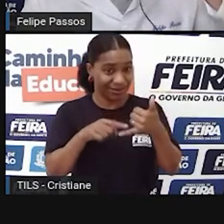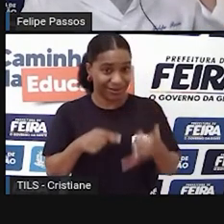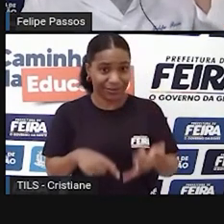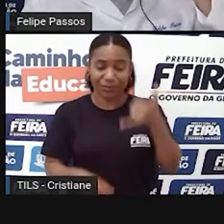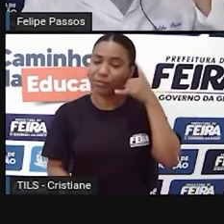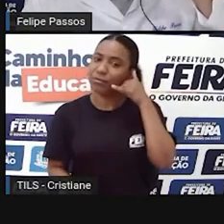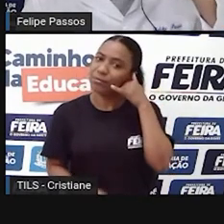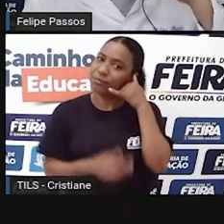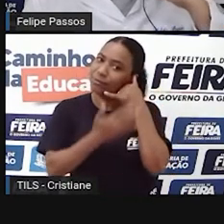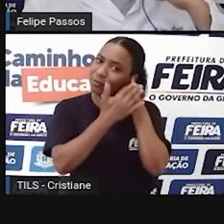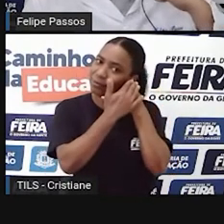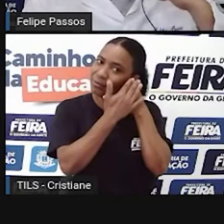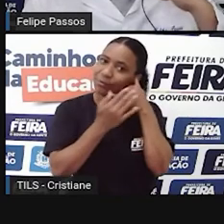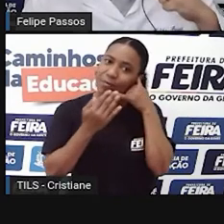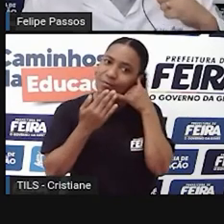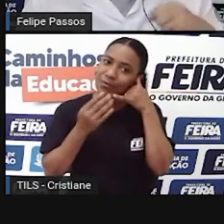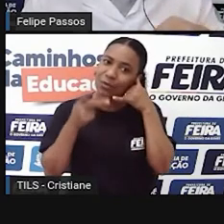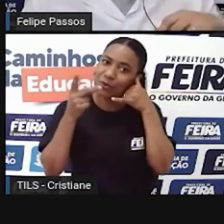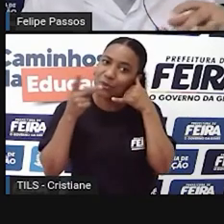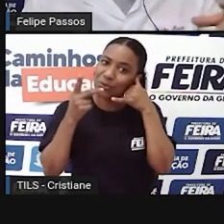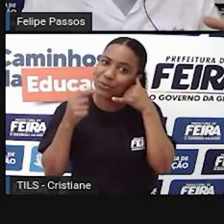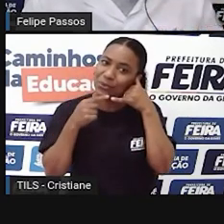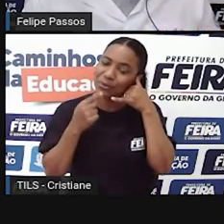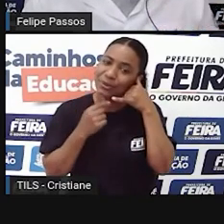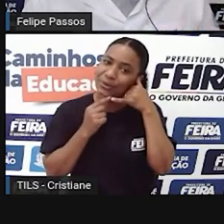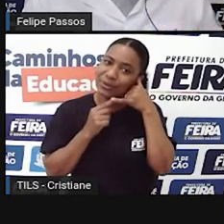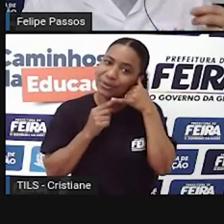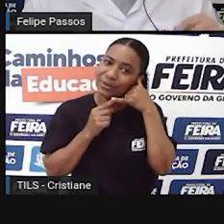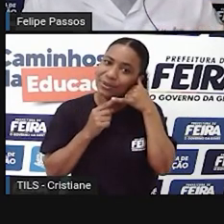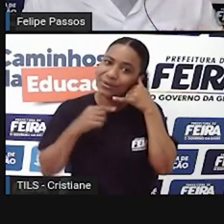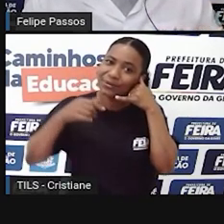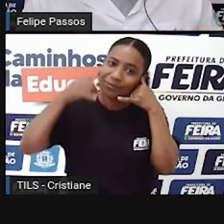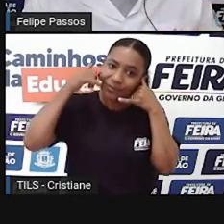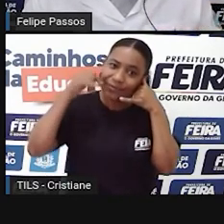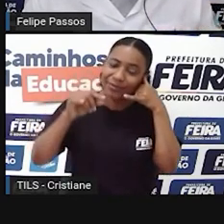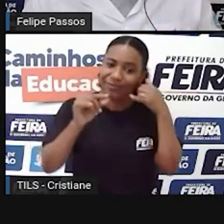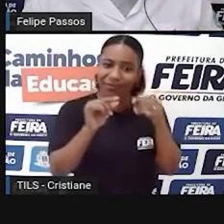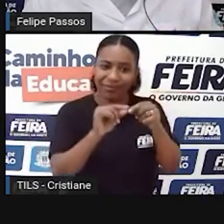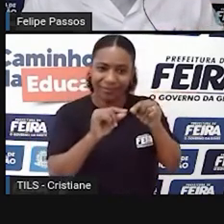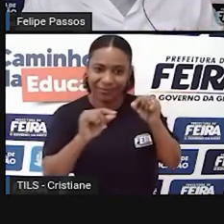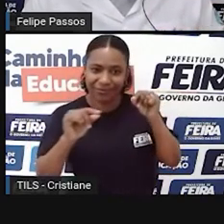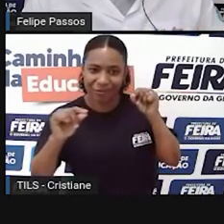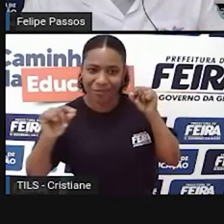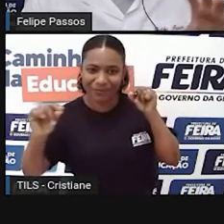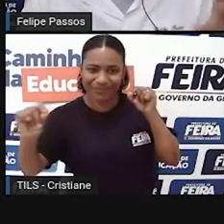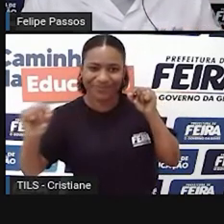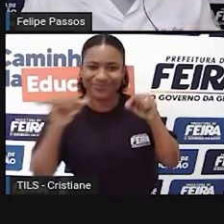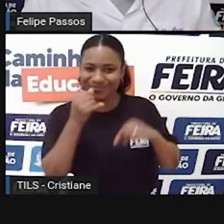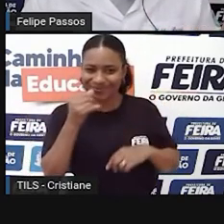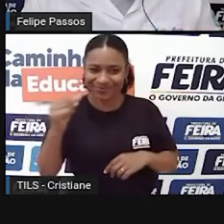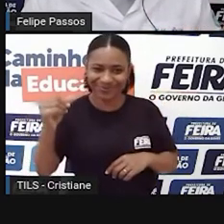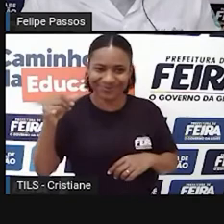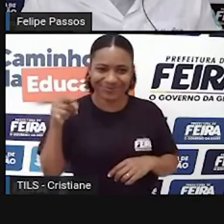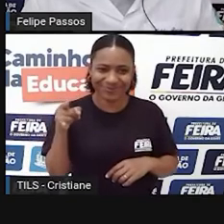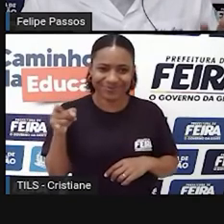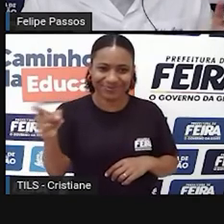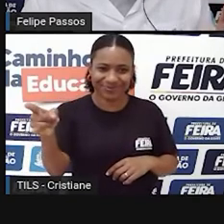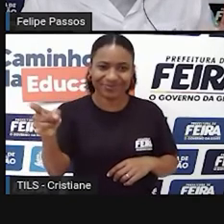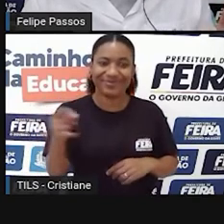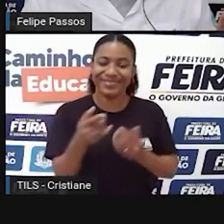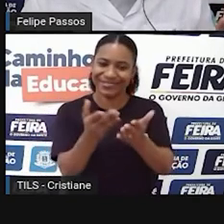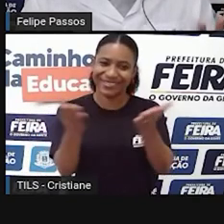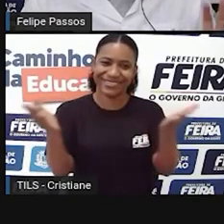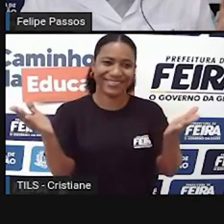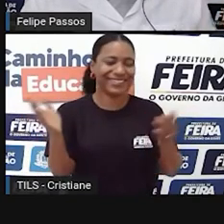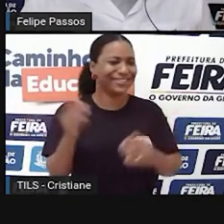e colocava aqui para ouvir, para falar. Esse fone estava ligado a um fio. Então assim, para vocês jovenzinhos, isso aqui